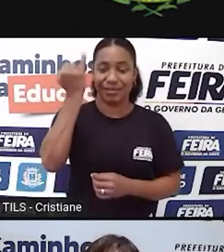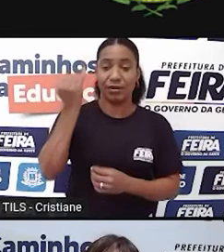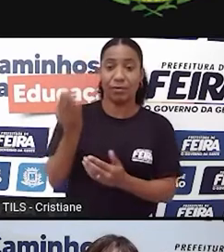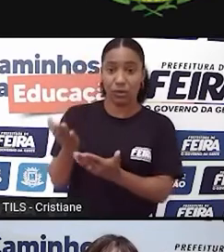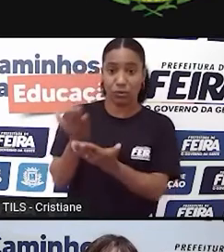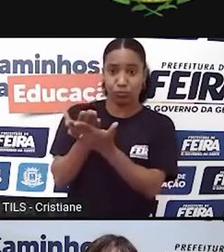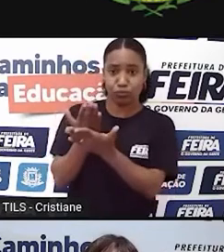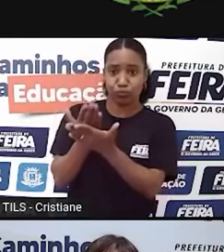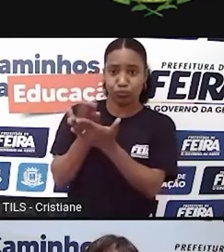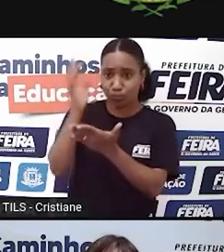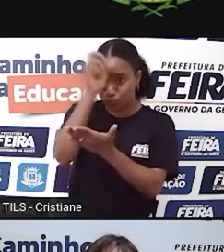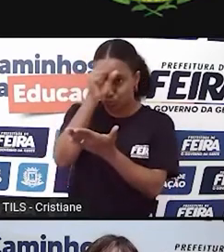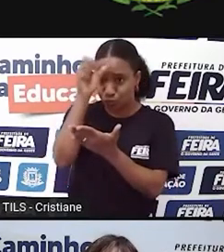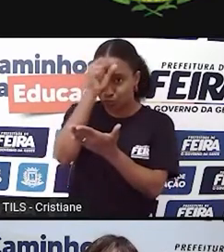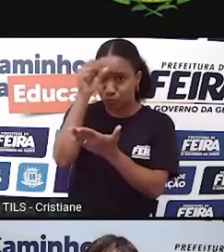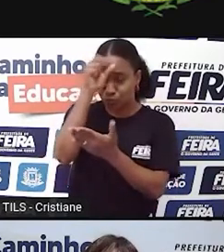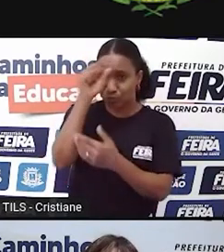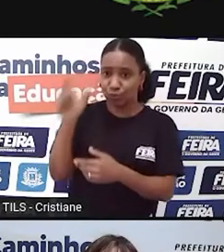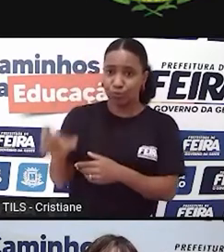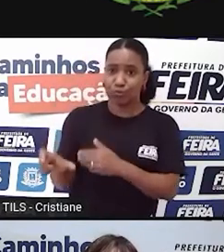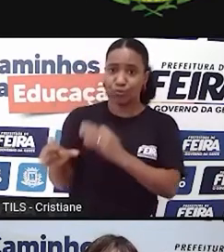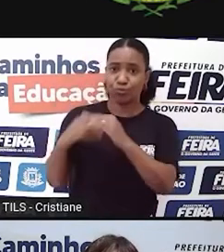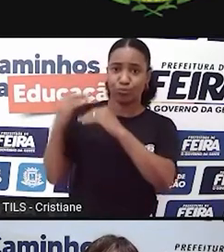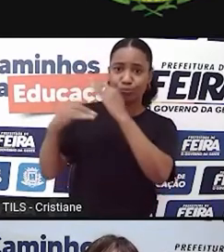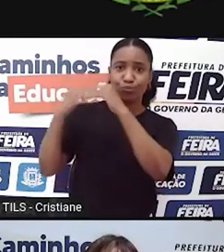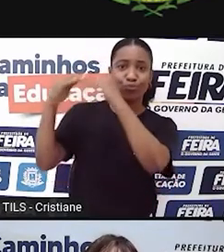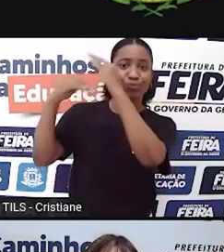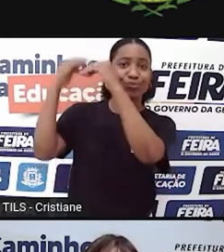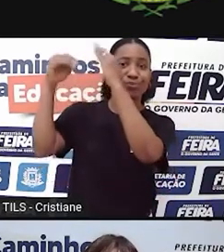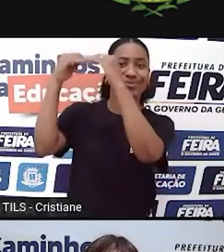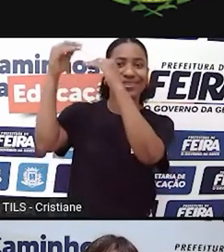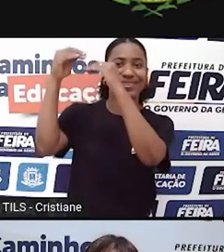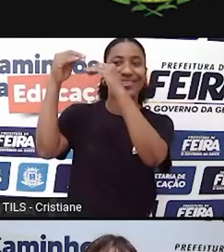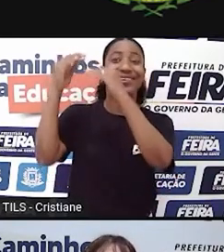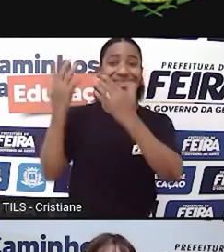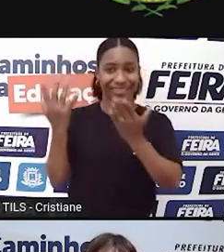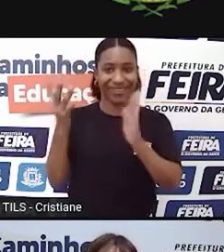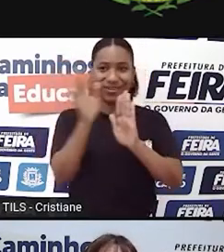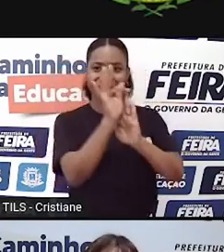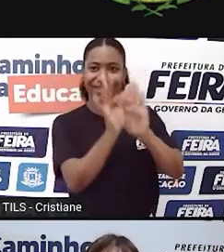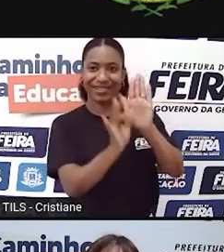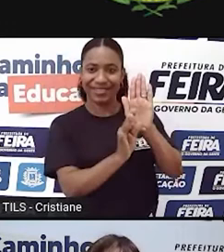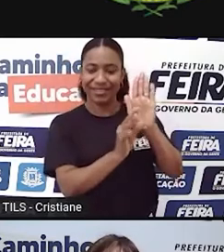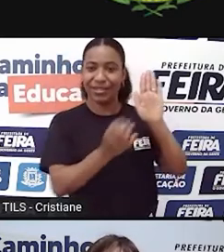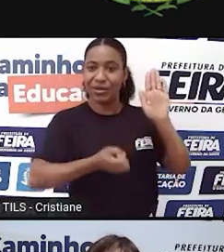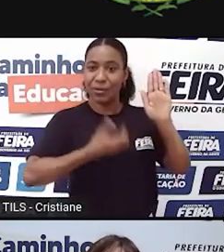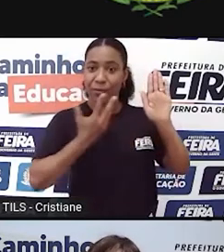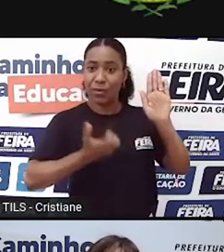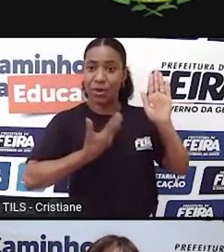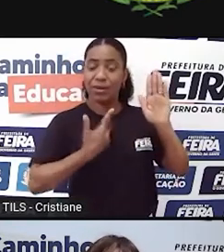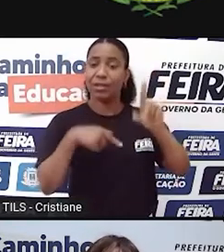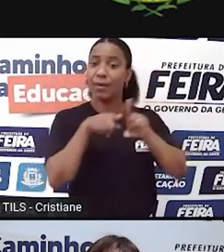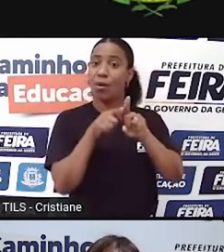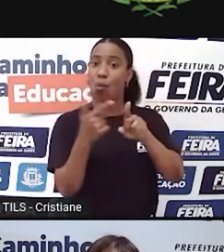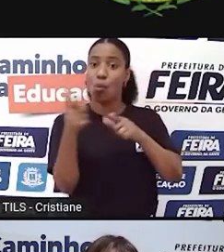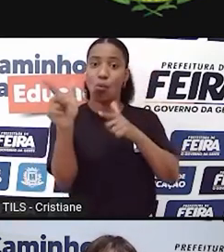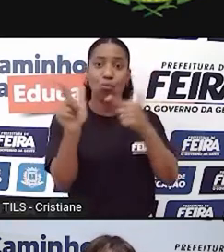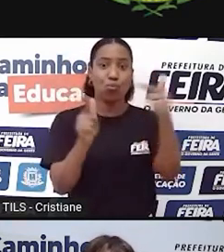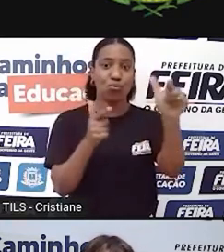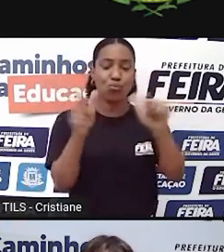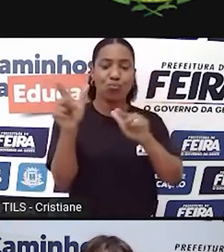na construção desse indivíduo, na forma como ele vai interpretar não só o texto poético, mas outros textos, outras informações. Eu achei